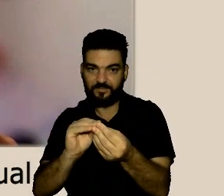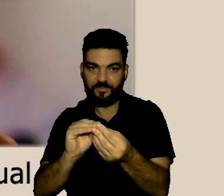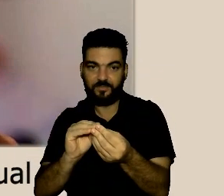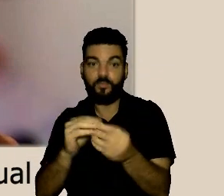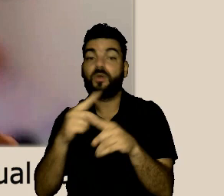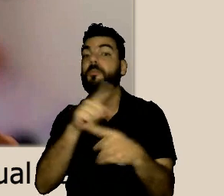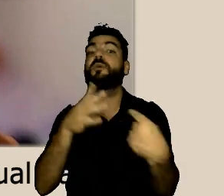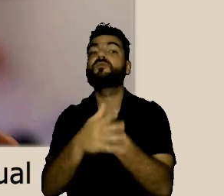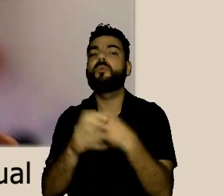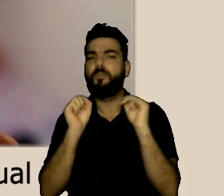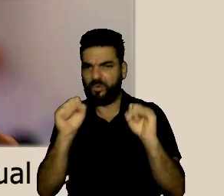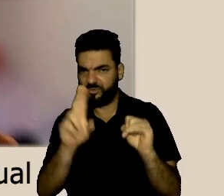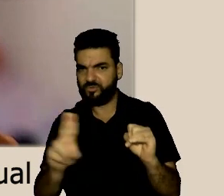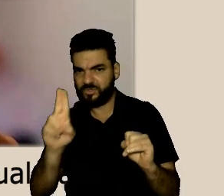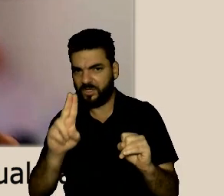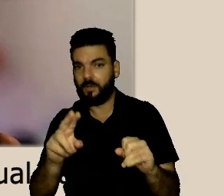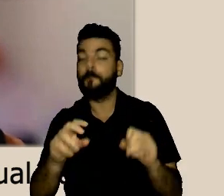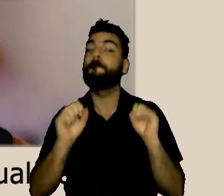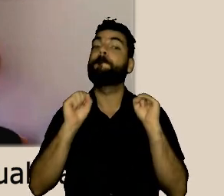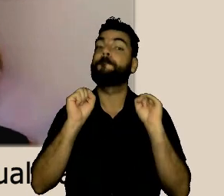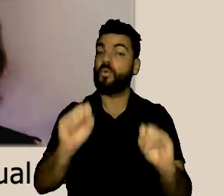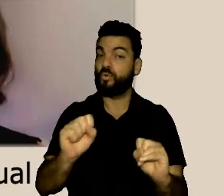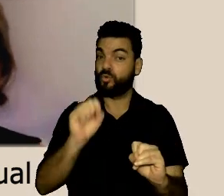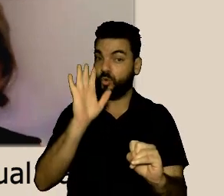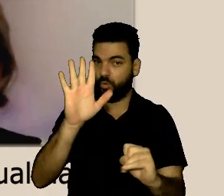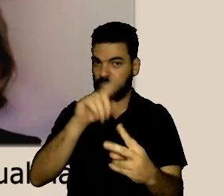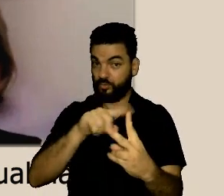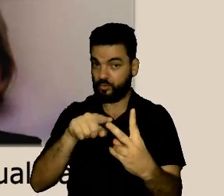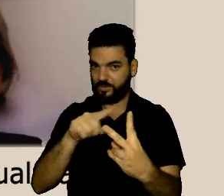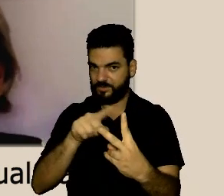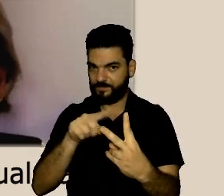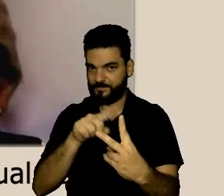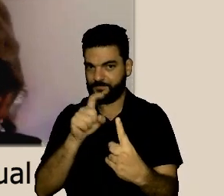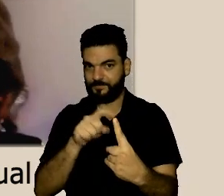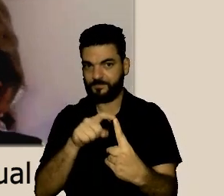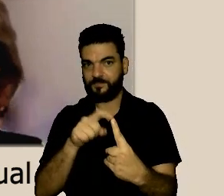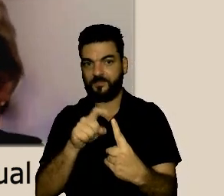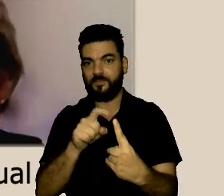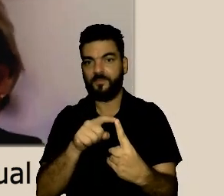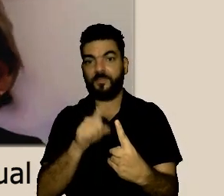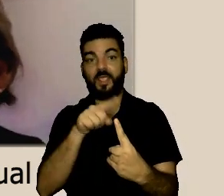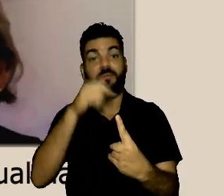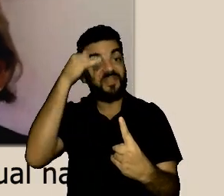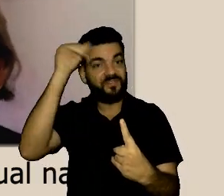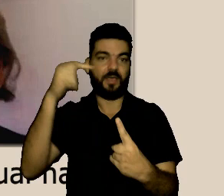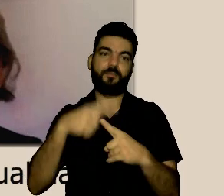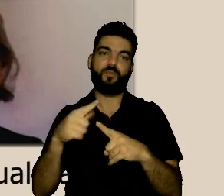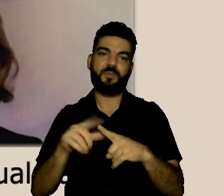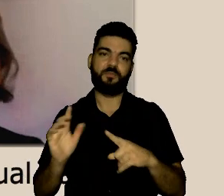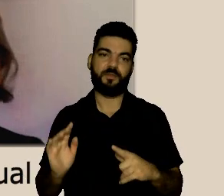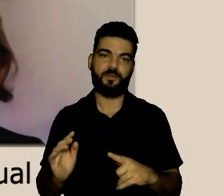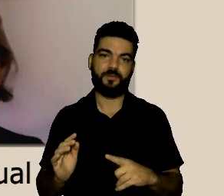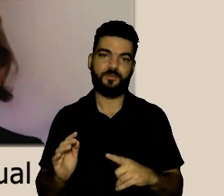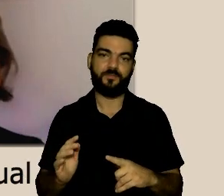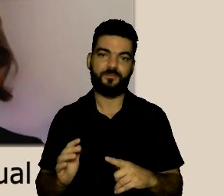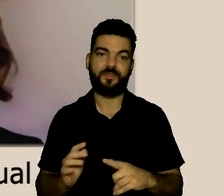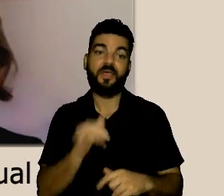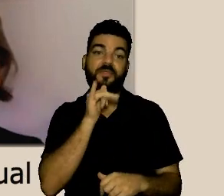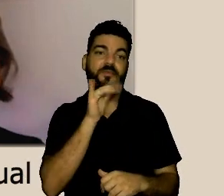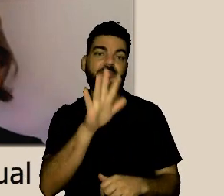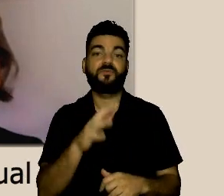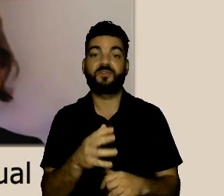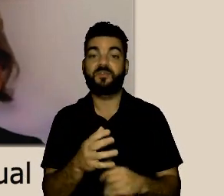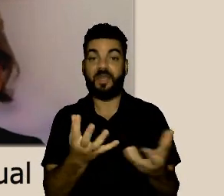que eu vou tentar resumir ser bem objetiva se eu posso usar a mediação sim em dois momentos o primeiro